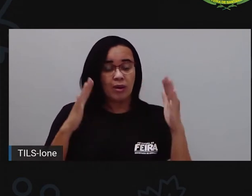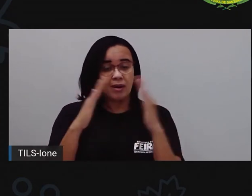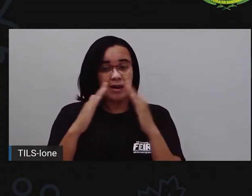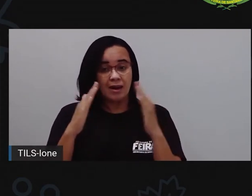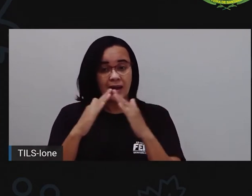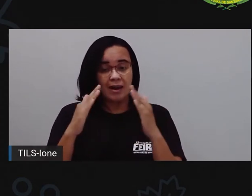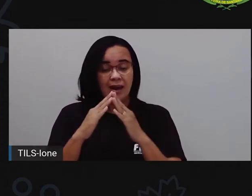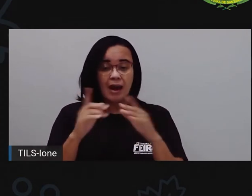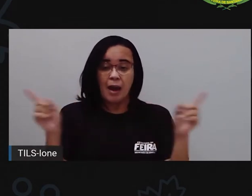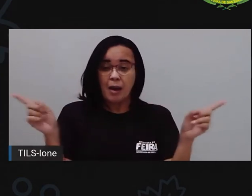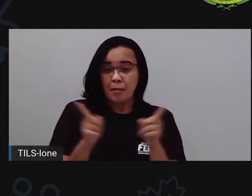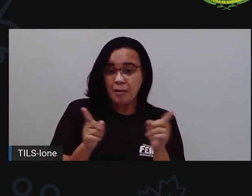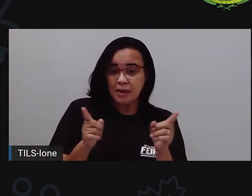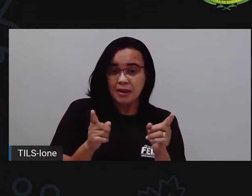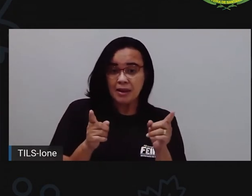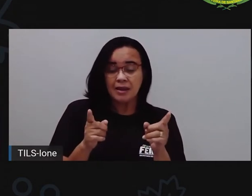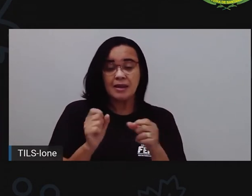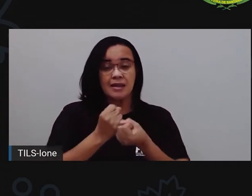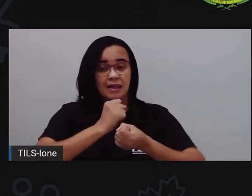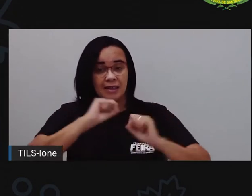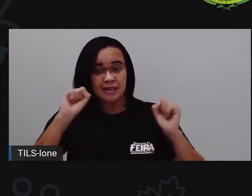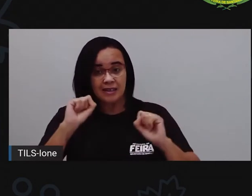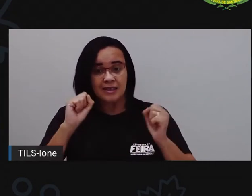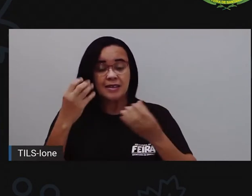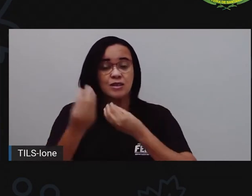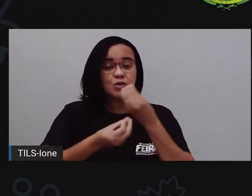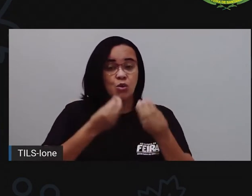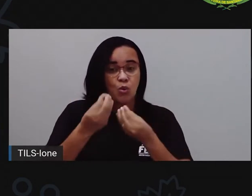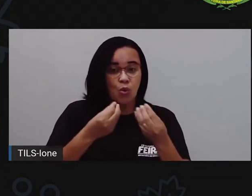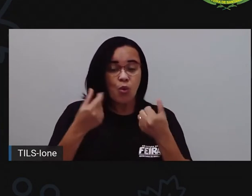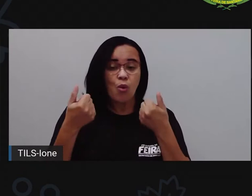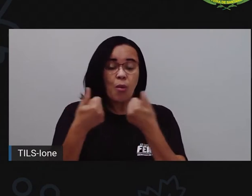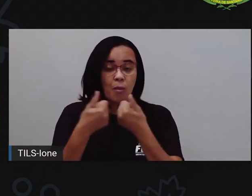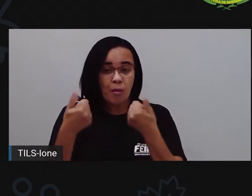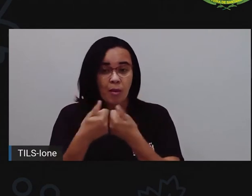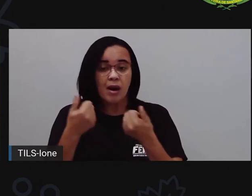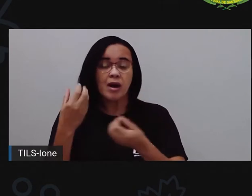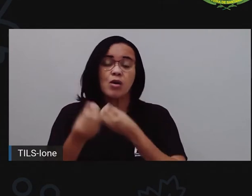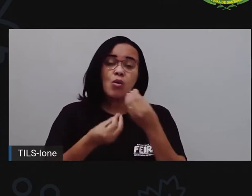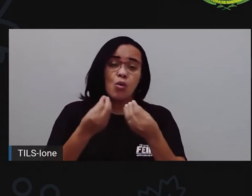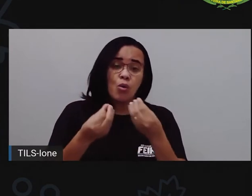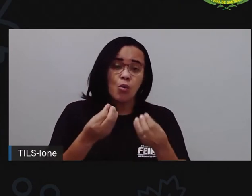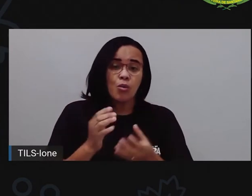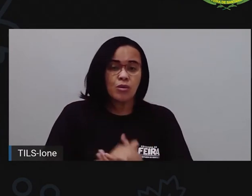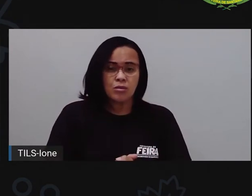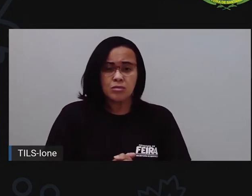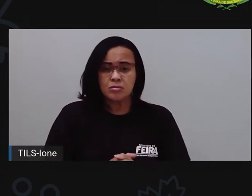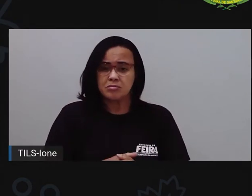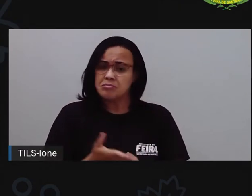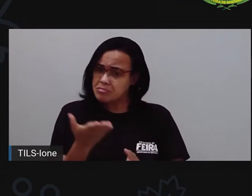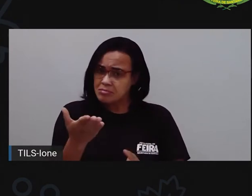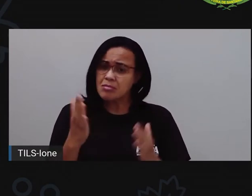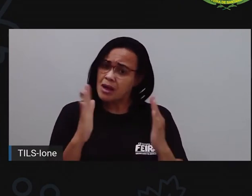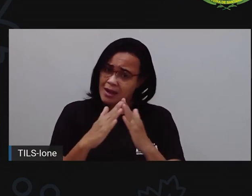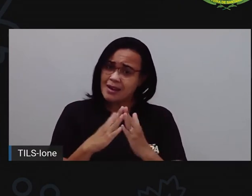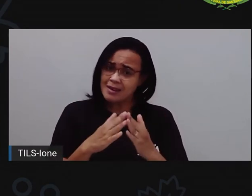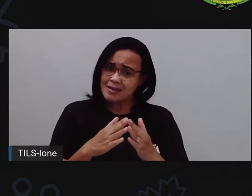pequenas, né? Mora em casas perto de morro, perto de montanha. Como é a sua casa, né?